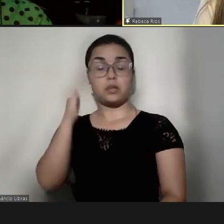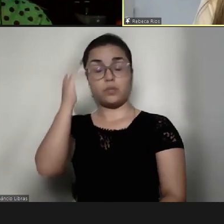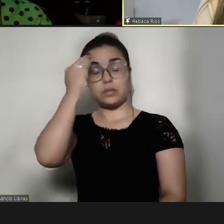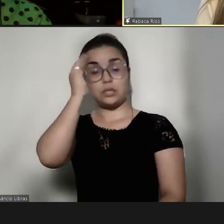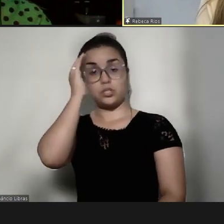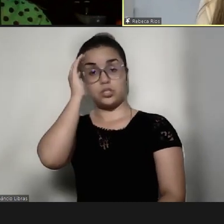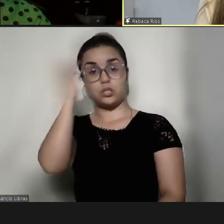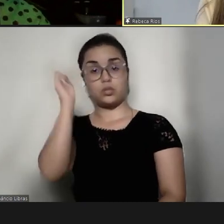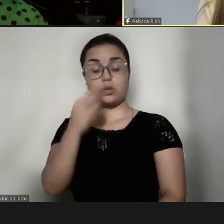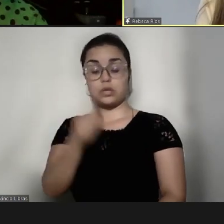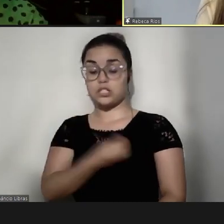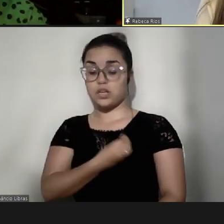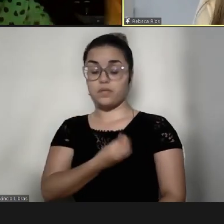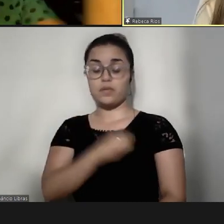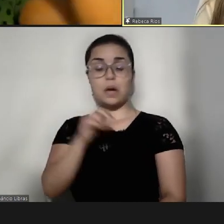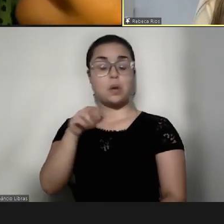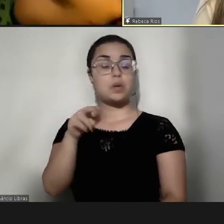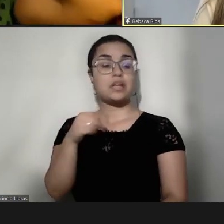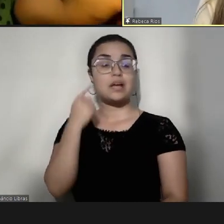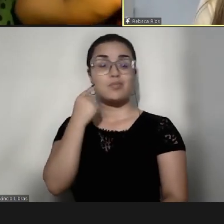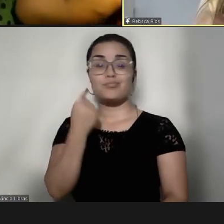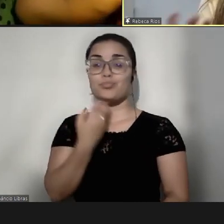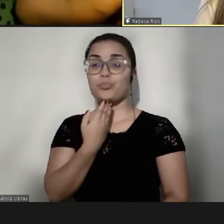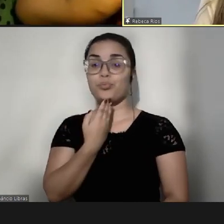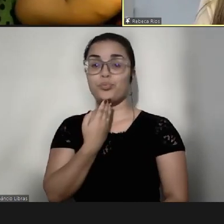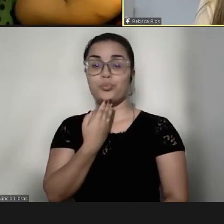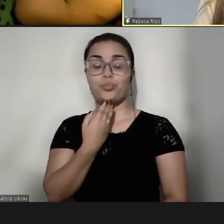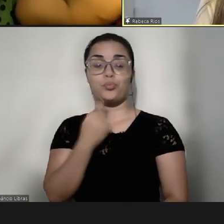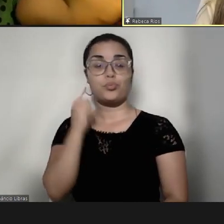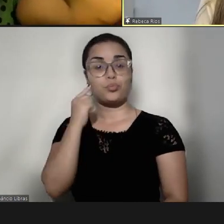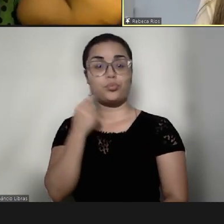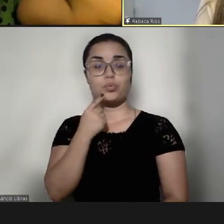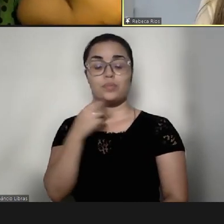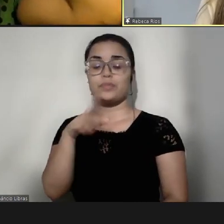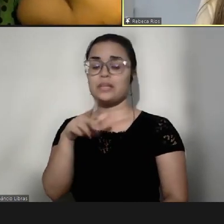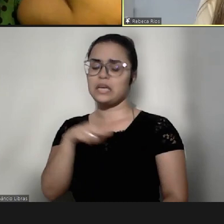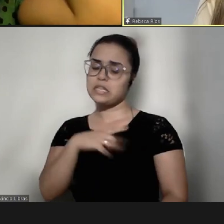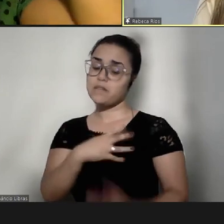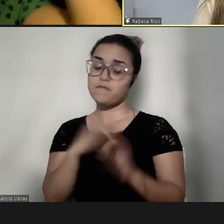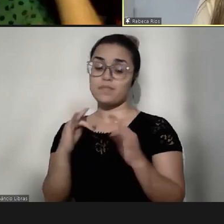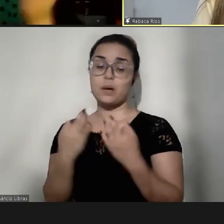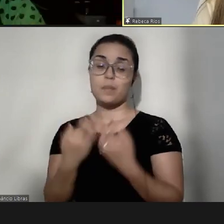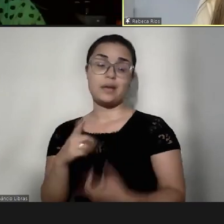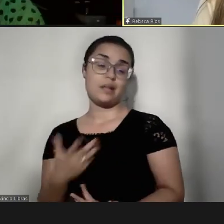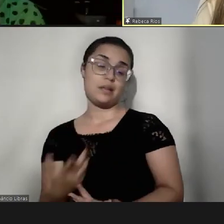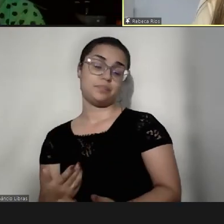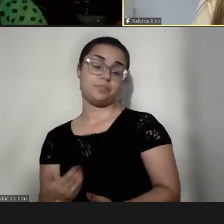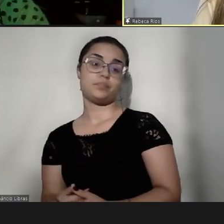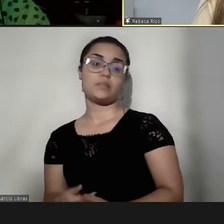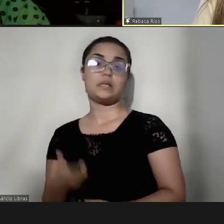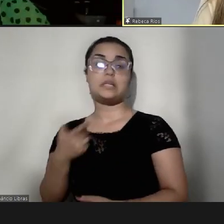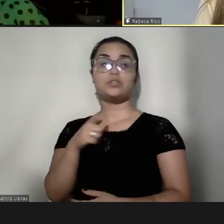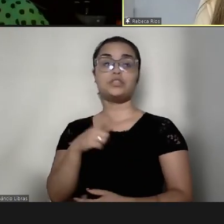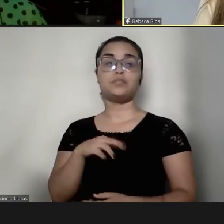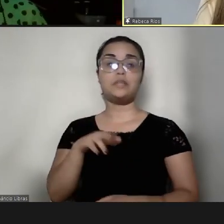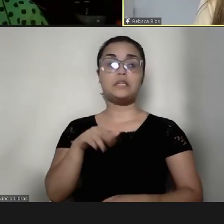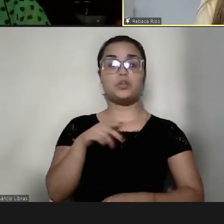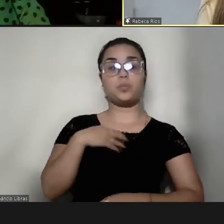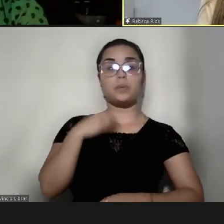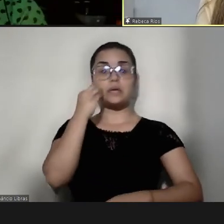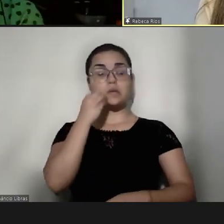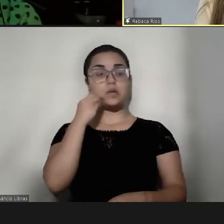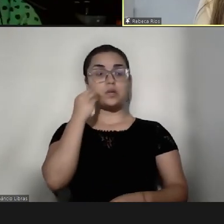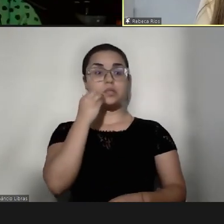tinha convivido com ninguém surdo, não tinha ninguém da nossa família, né, eu não tive nenhuma experiência com